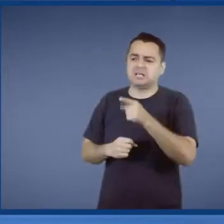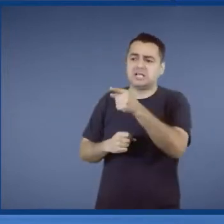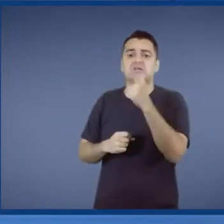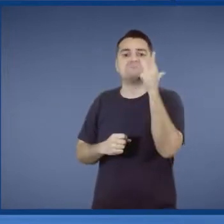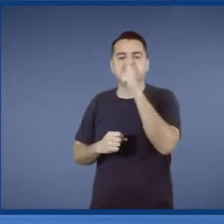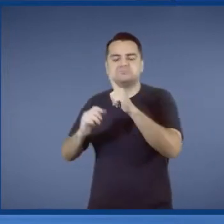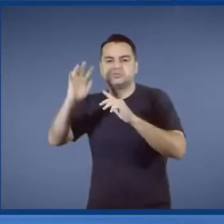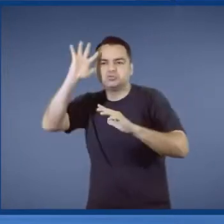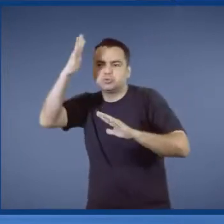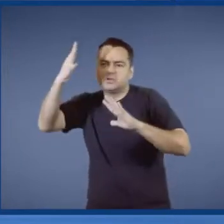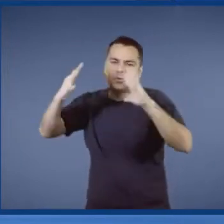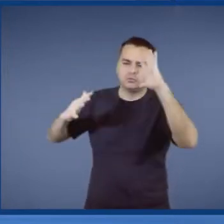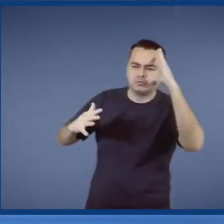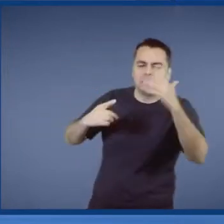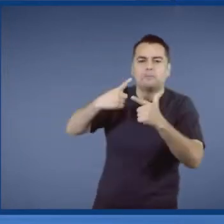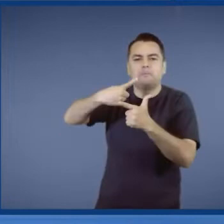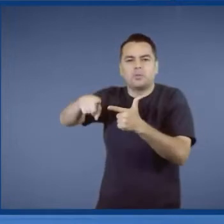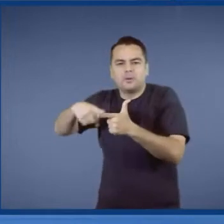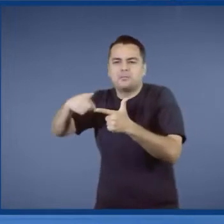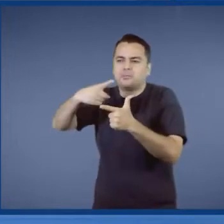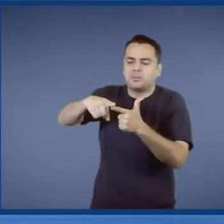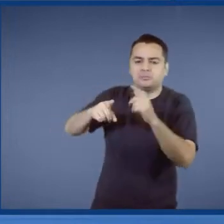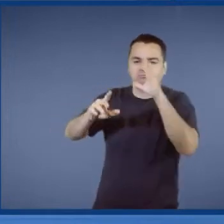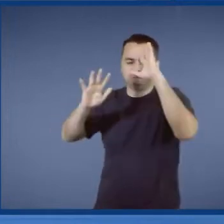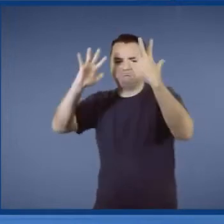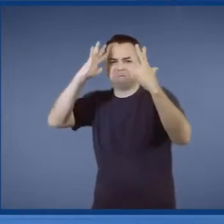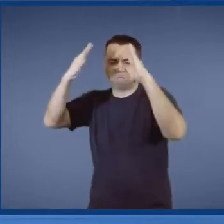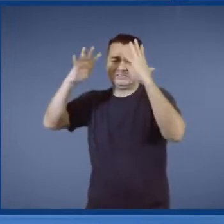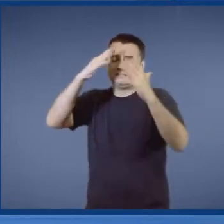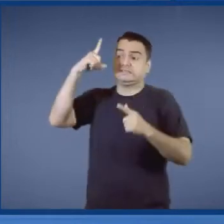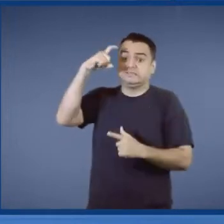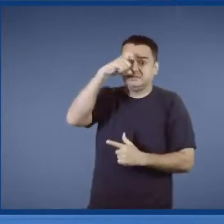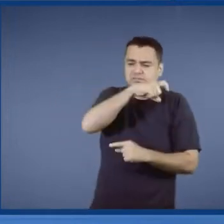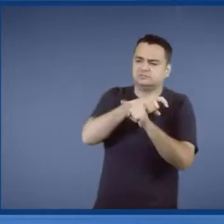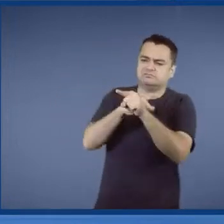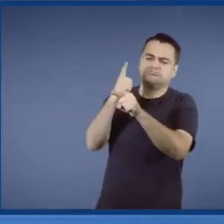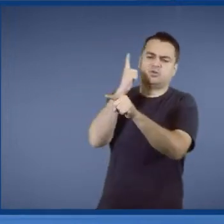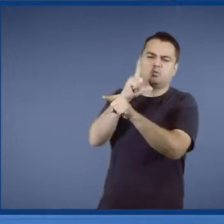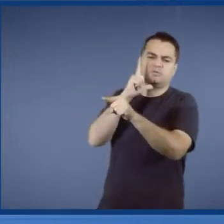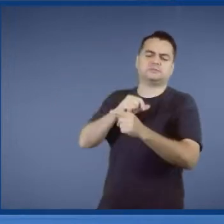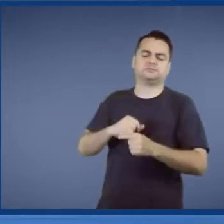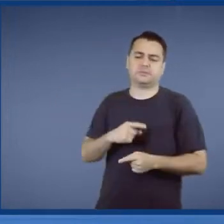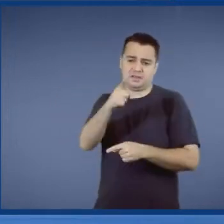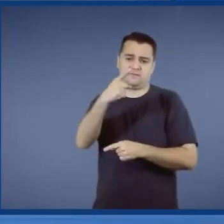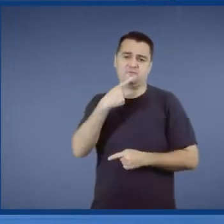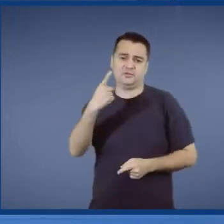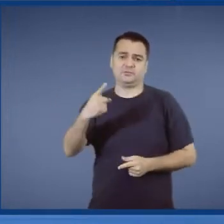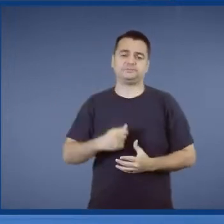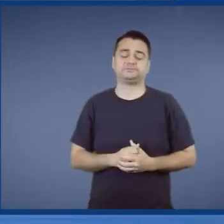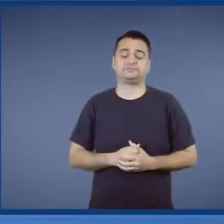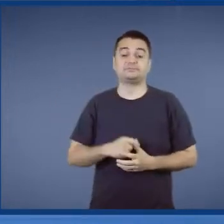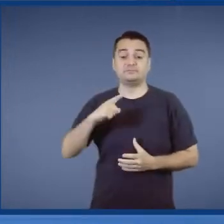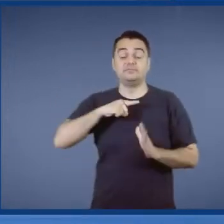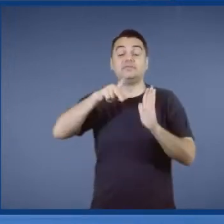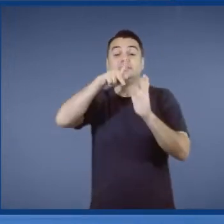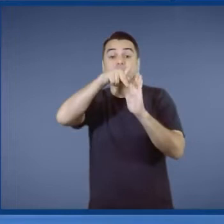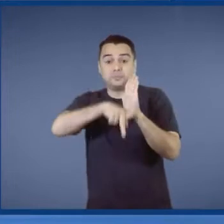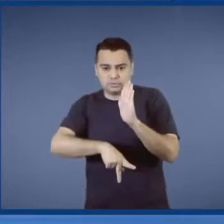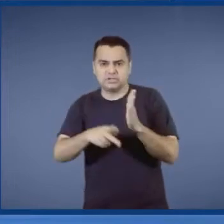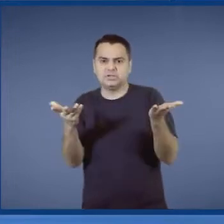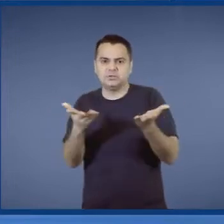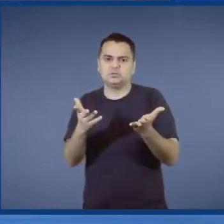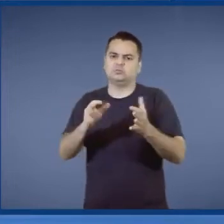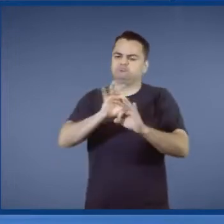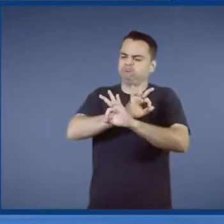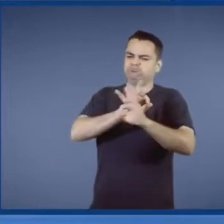criativa para problemas que eram difíceis. E é por isso que nós temos hoje os projetos extremamente sofisticados.